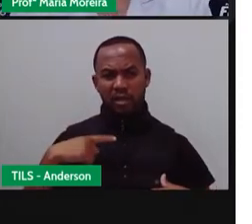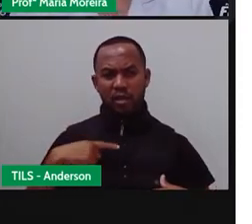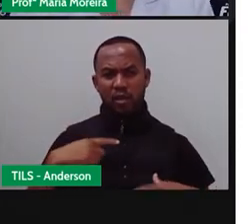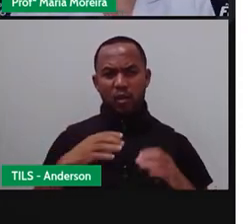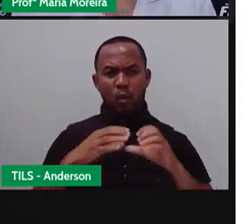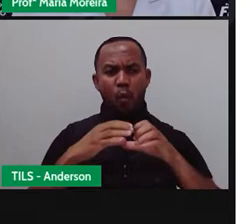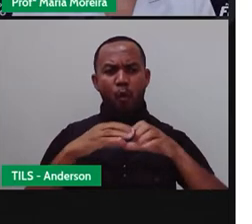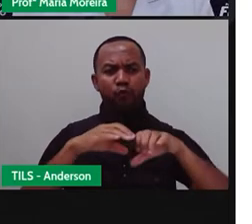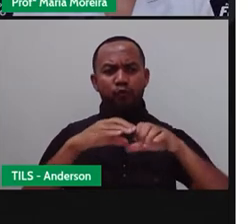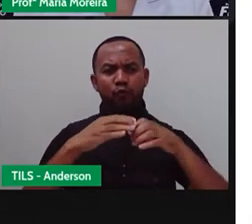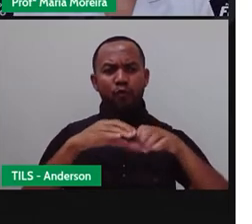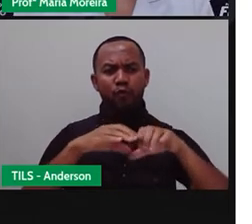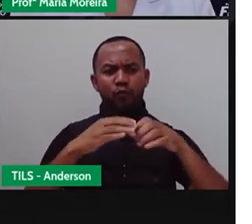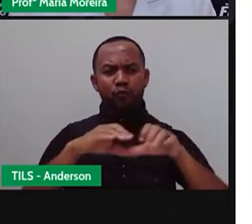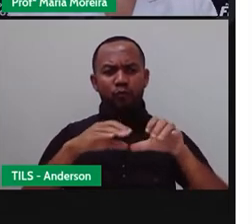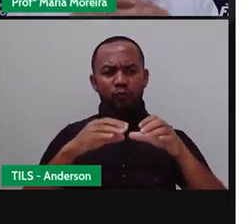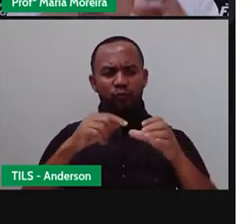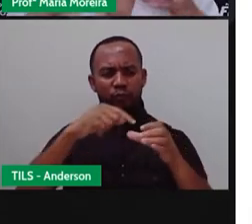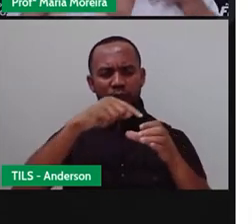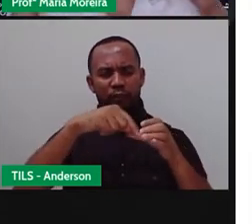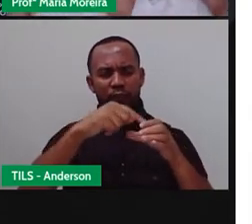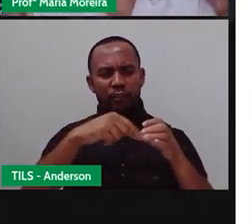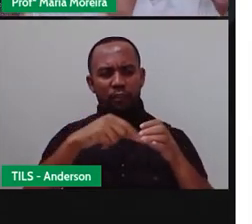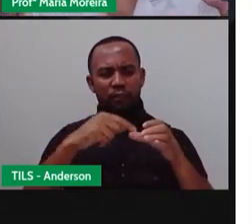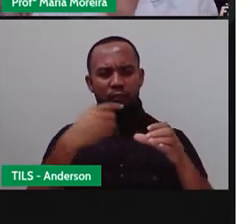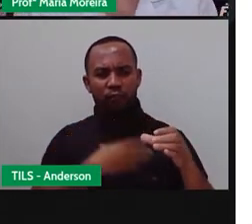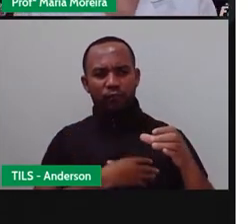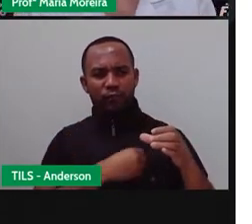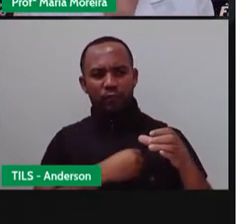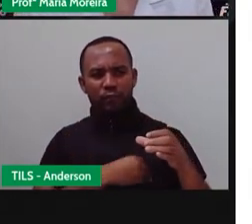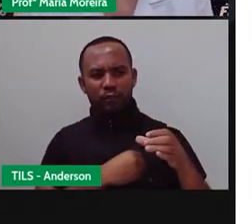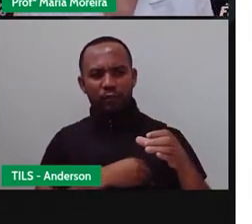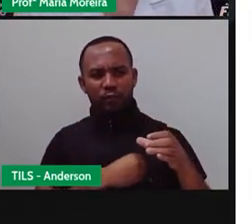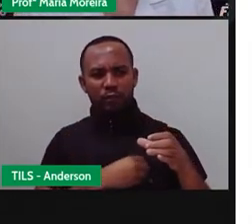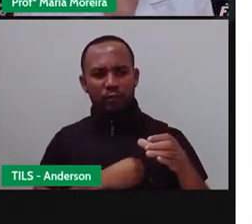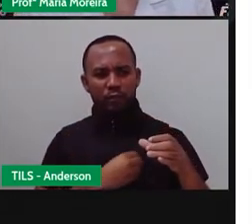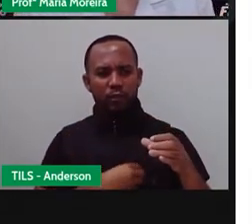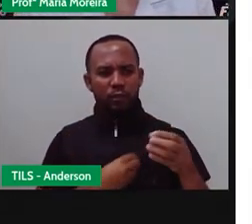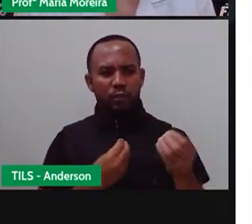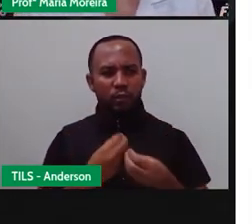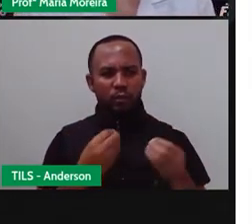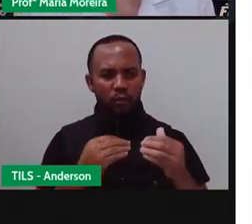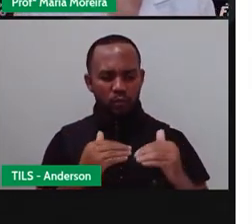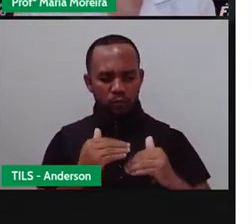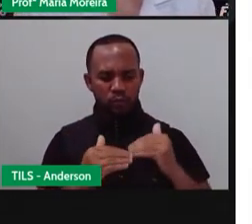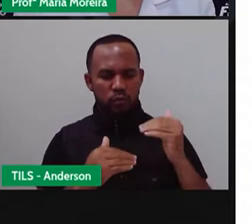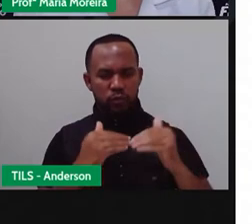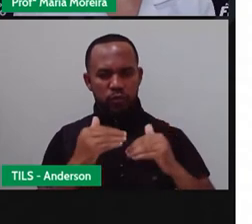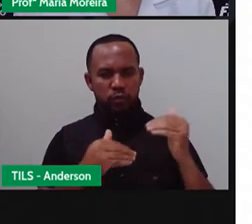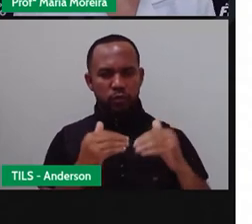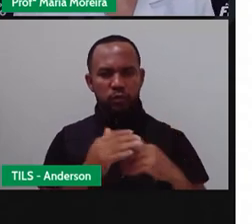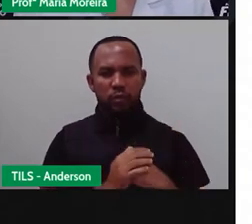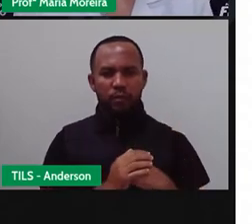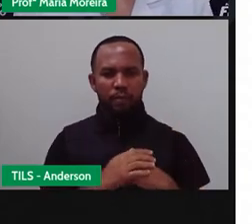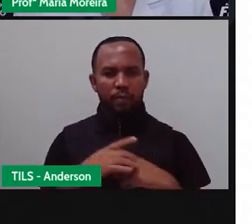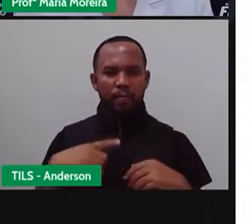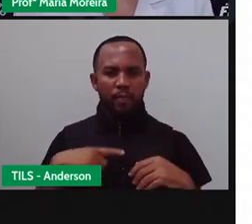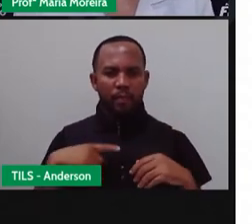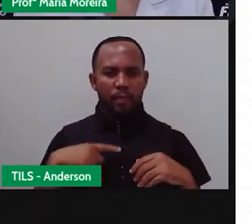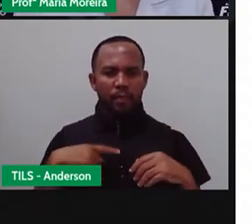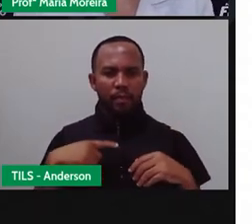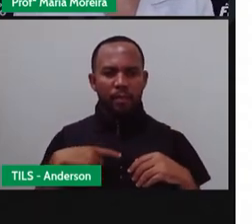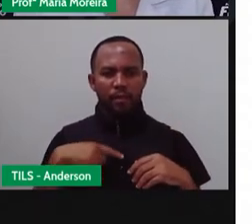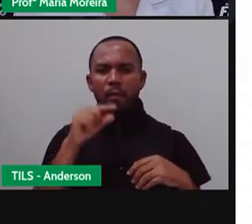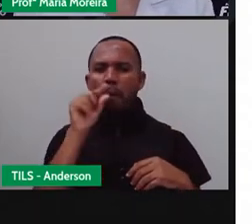ovinho. E dentro daquele ovo, ele vai o quê? Ele vai se desenvolver. Bom, eles possuem o quê? Patas,